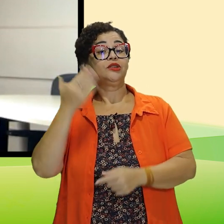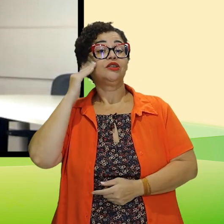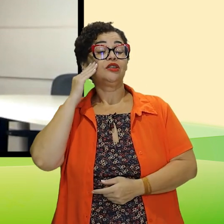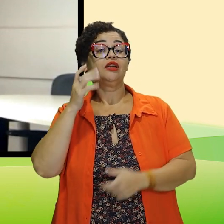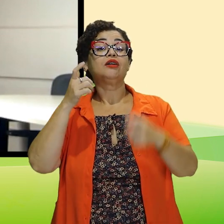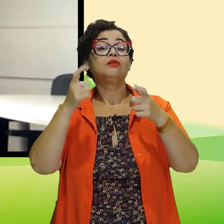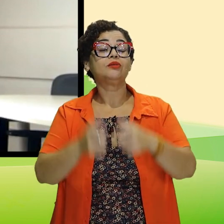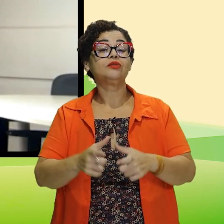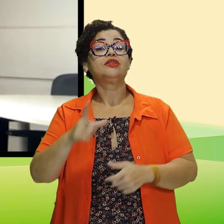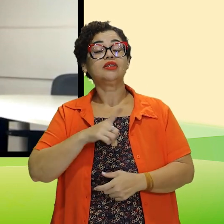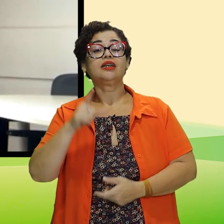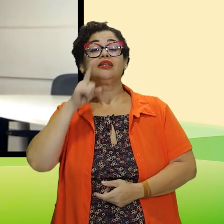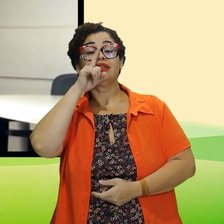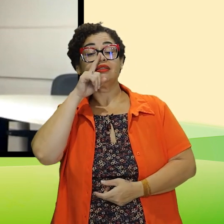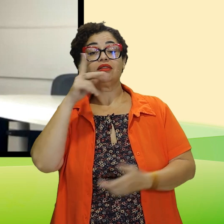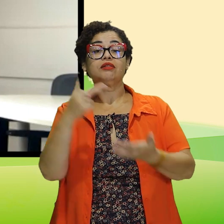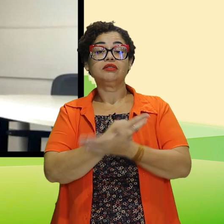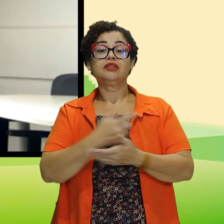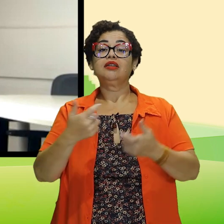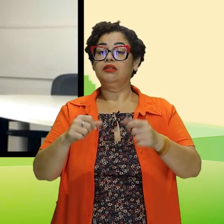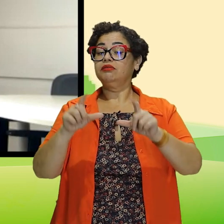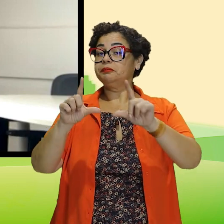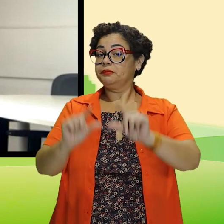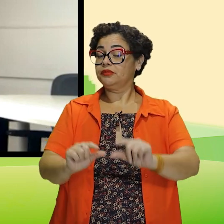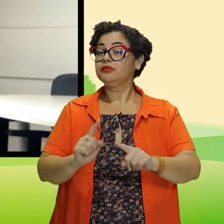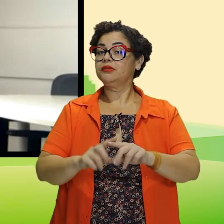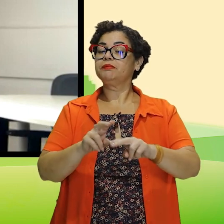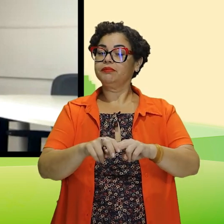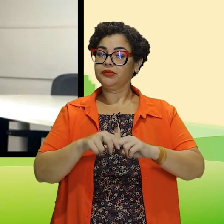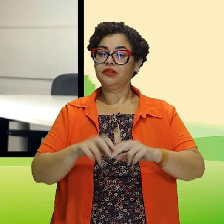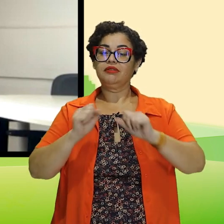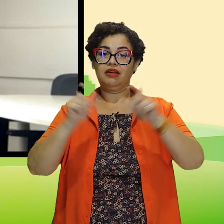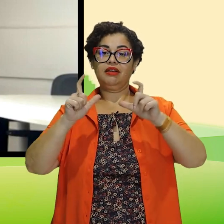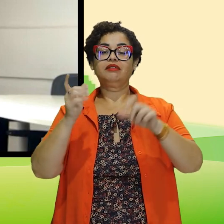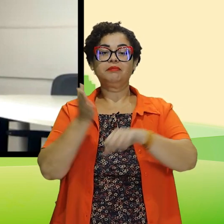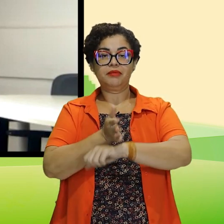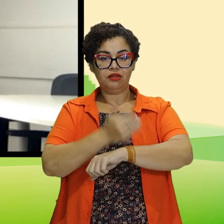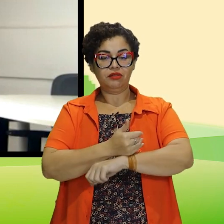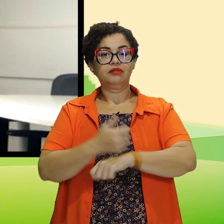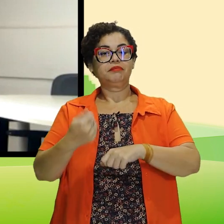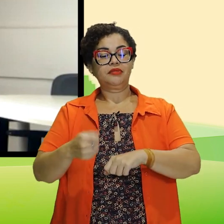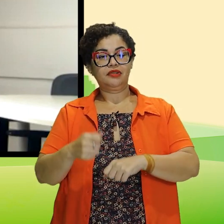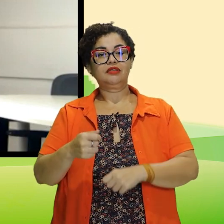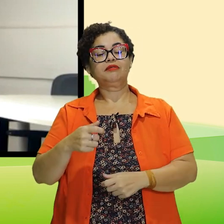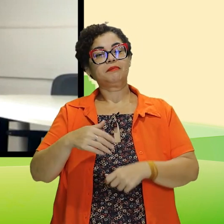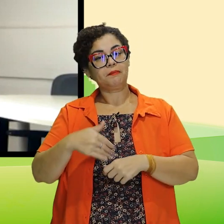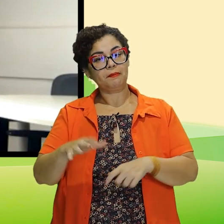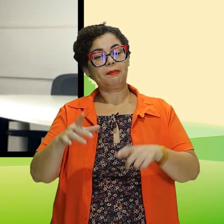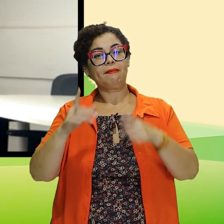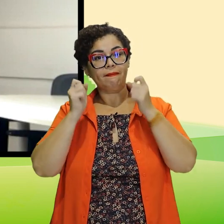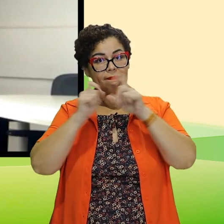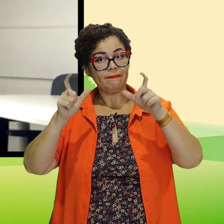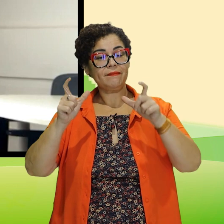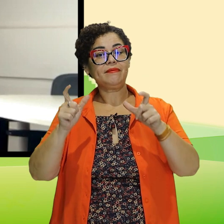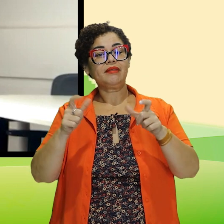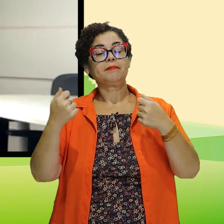entender onde estão esses riscos para minimizá-los. E por isso, o alerta precoce, quanto mais precocemente